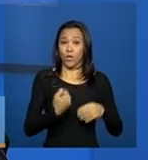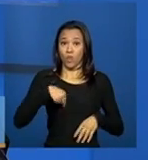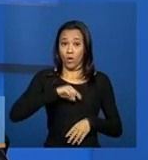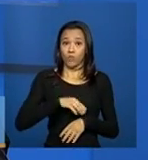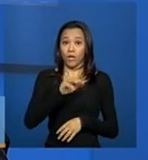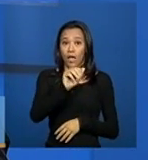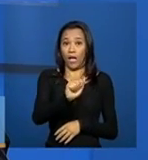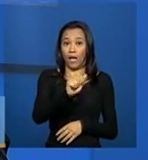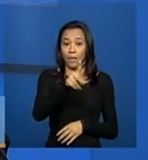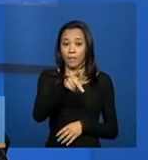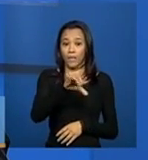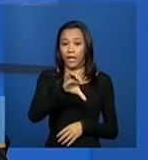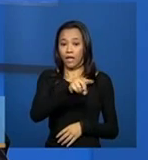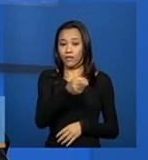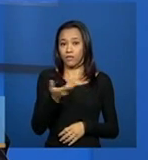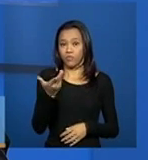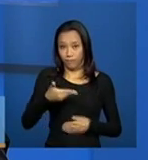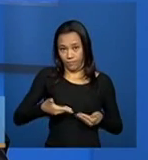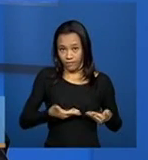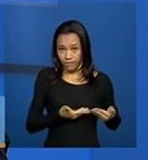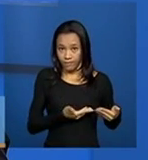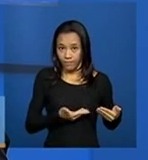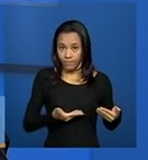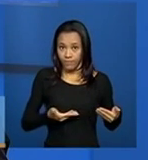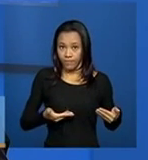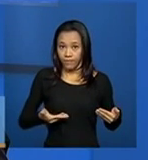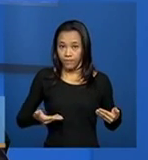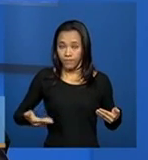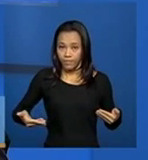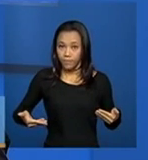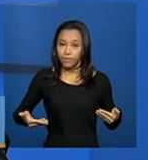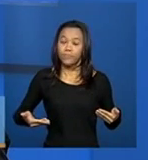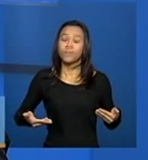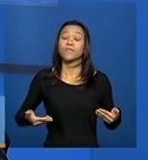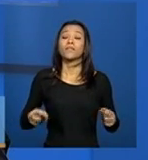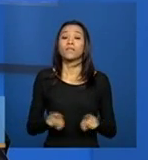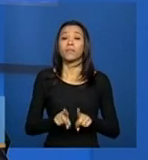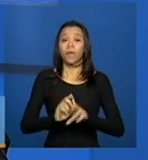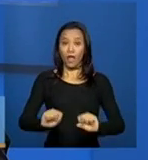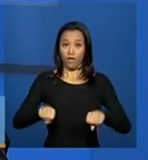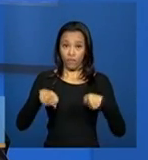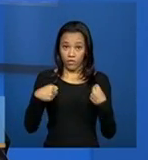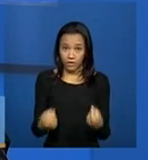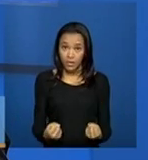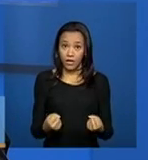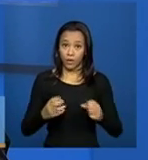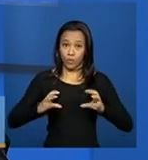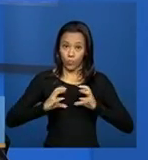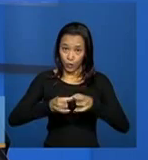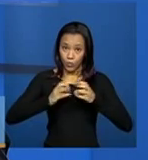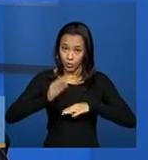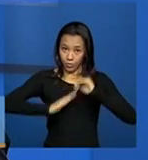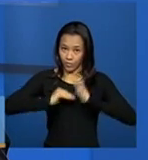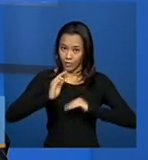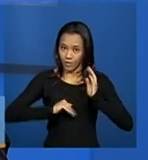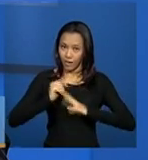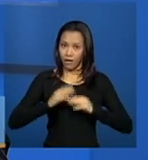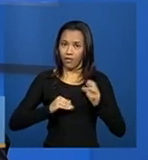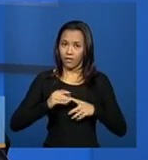.mds.gov.br barra quineias. E reforçar que a equipe está toda